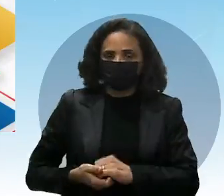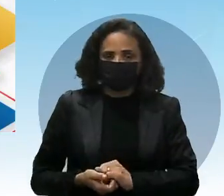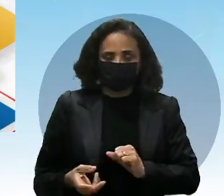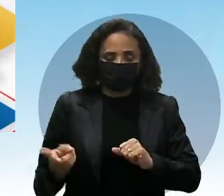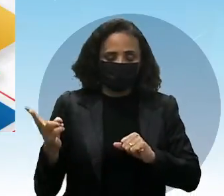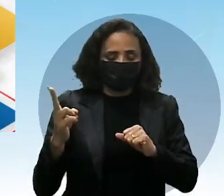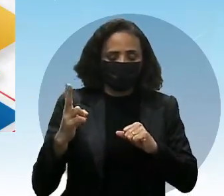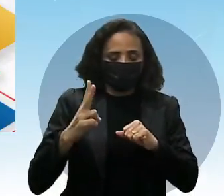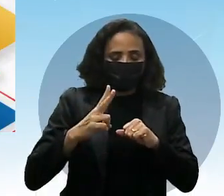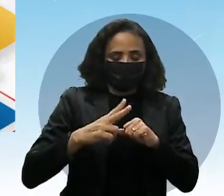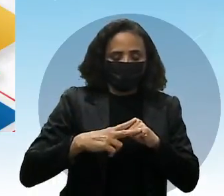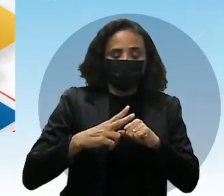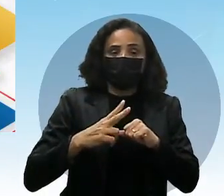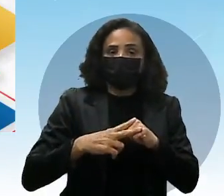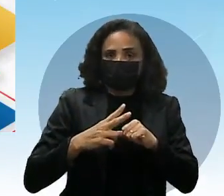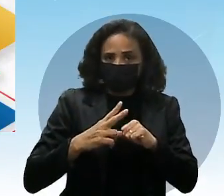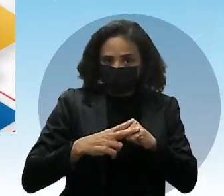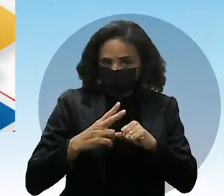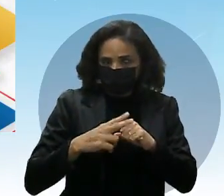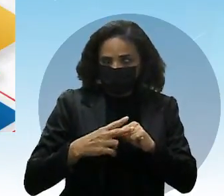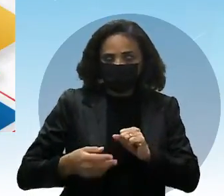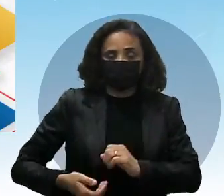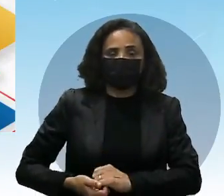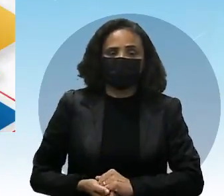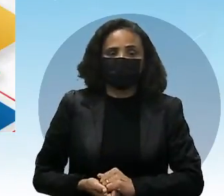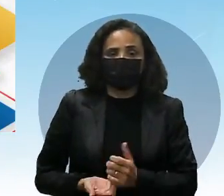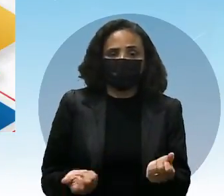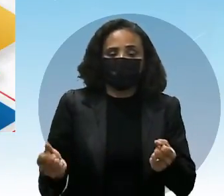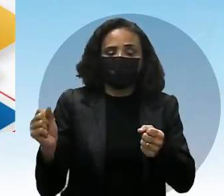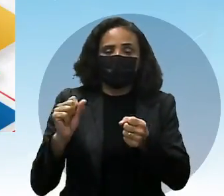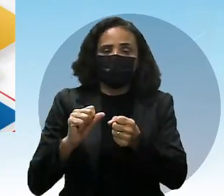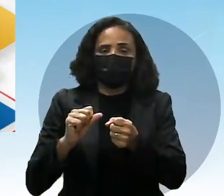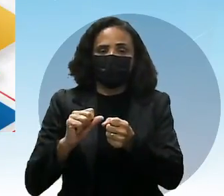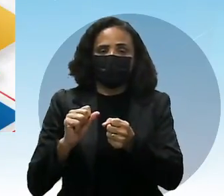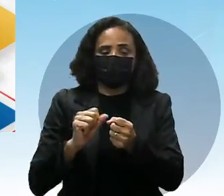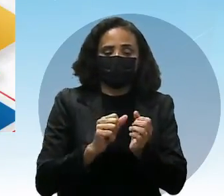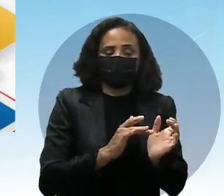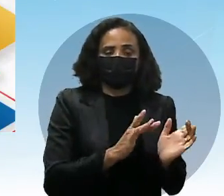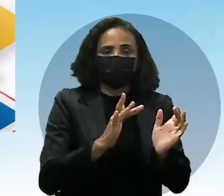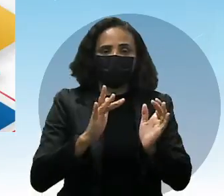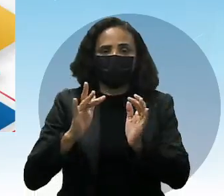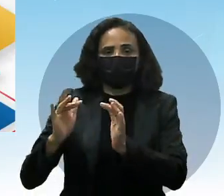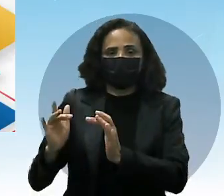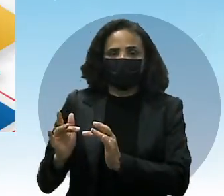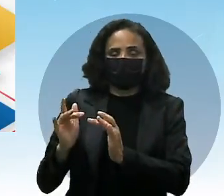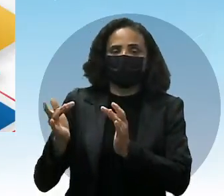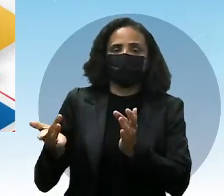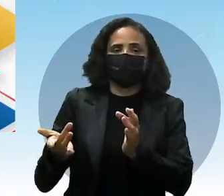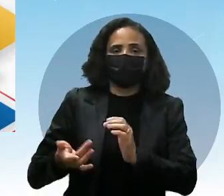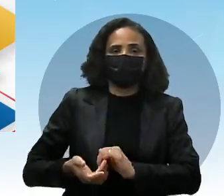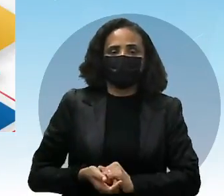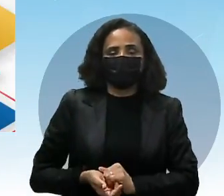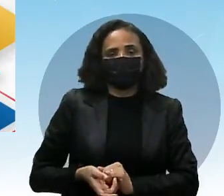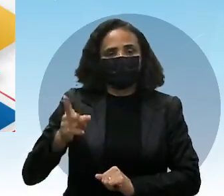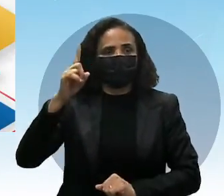verbo to do, ele é o verbo fazer. Mas, quando está ligado a questões habituais.